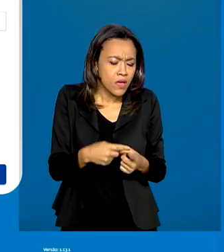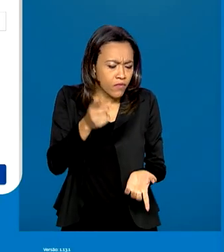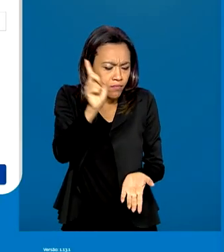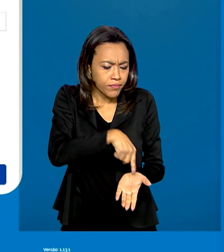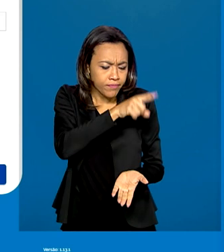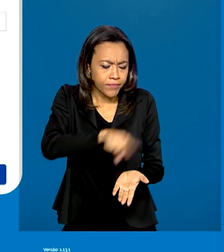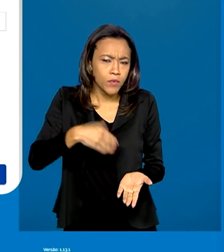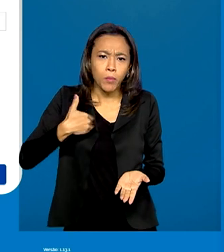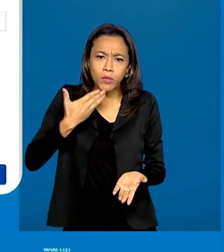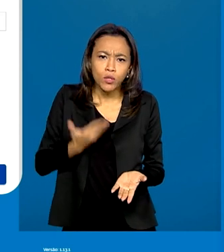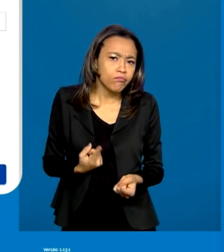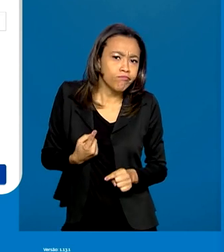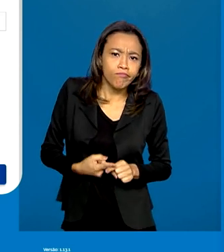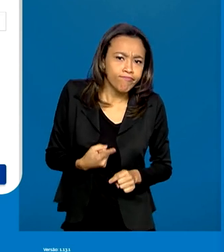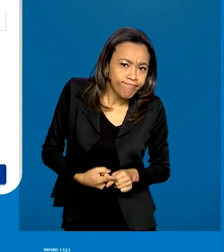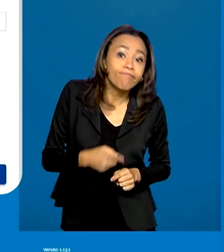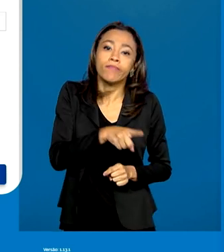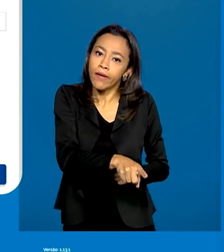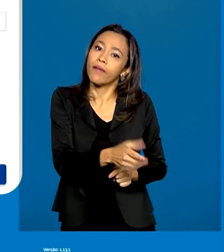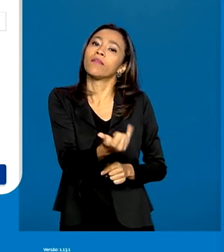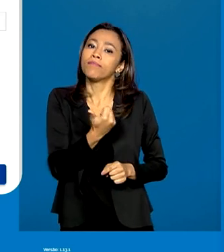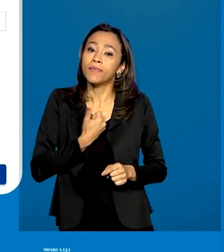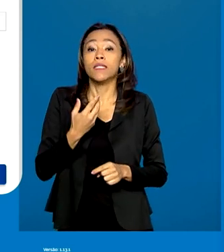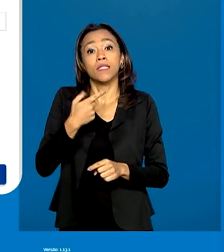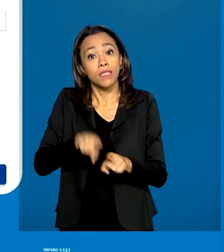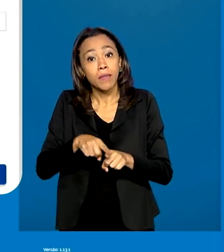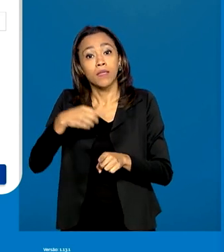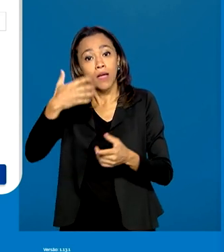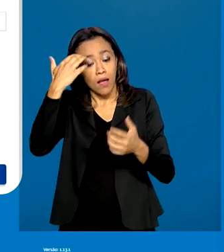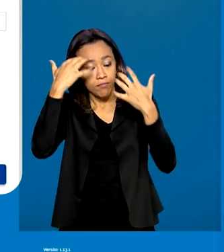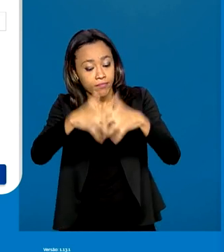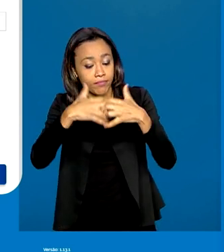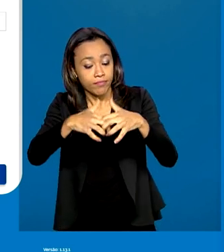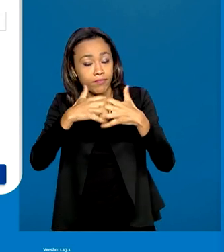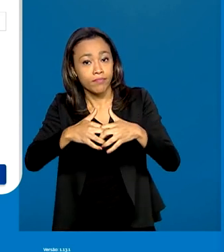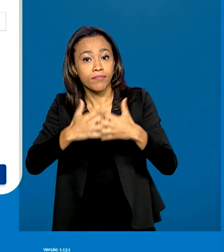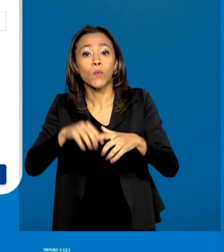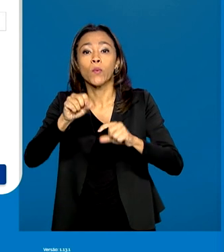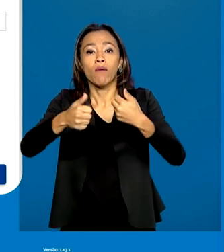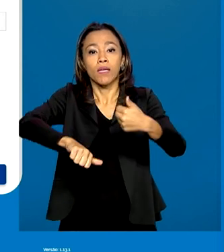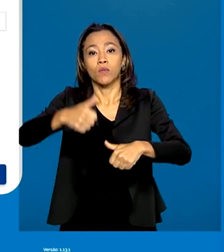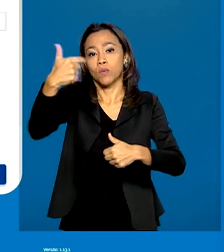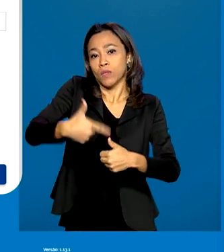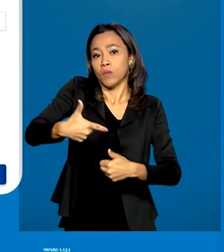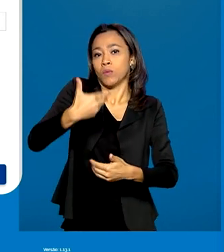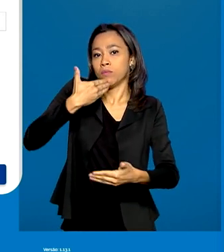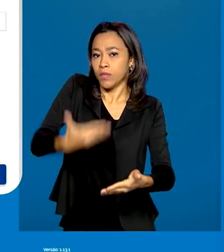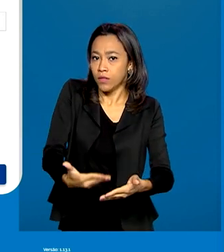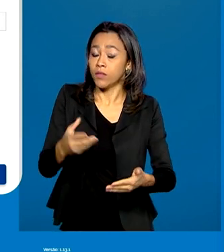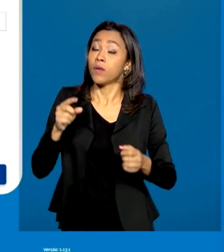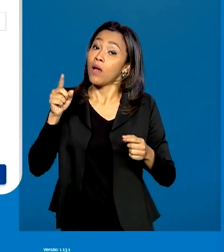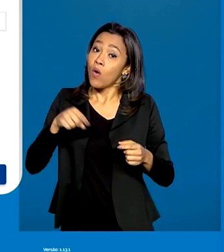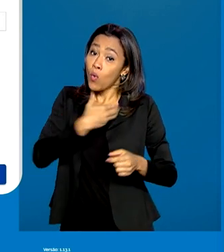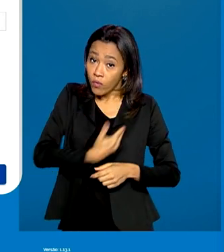benefício e a análise do segundo requerimento. O objetivo, segundo o governo, é garantir a